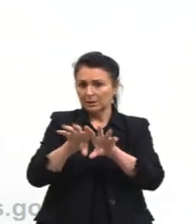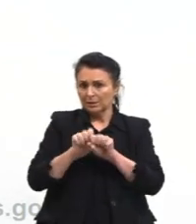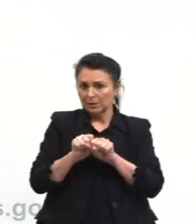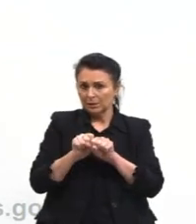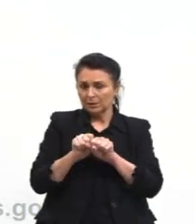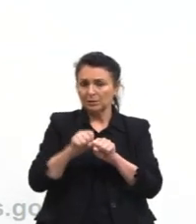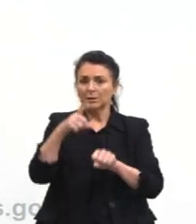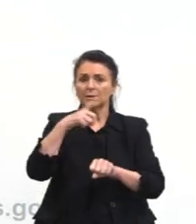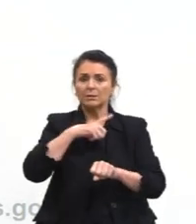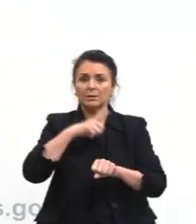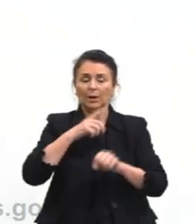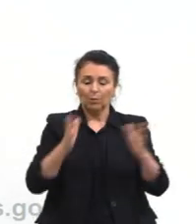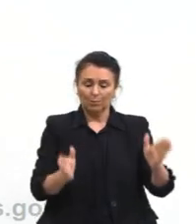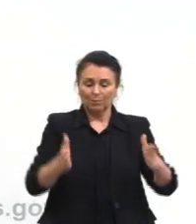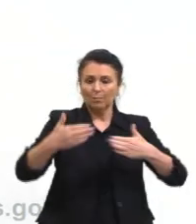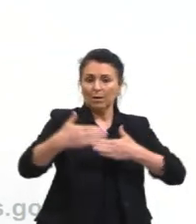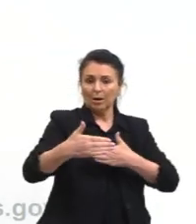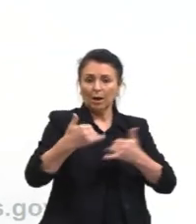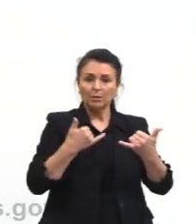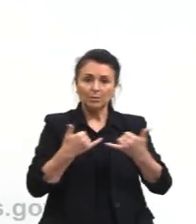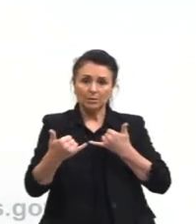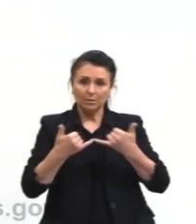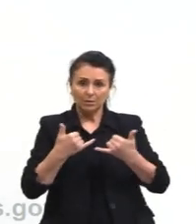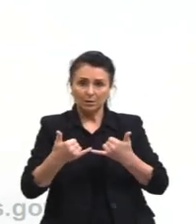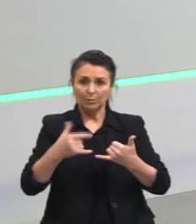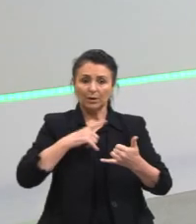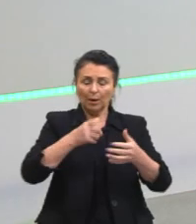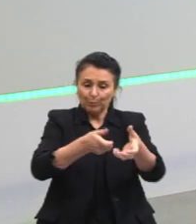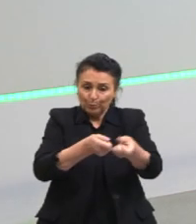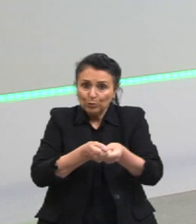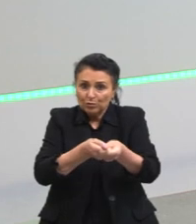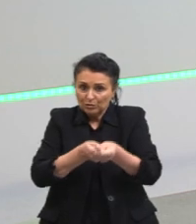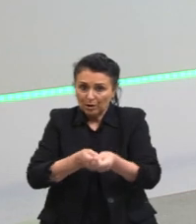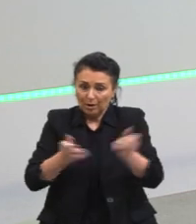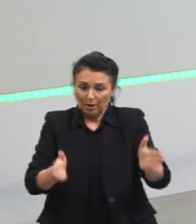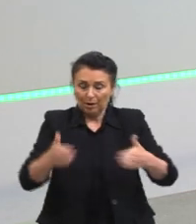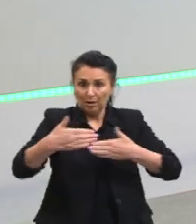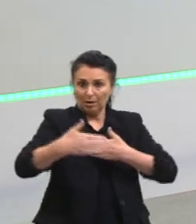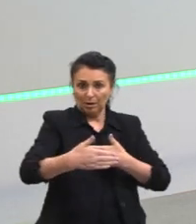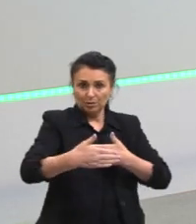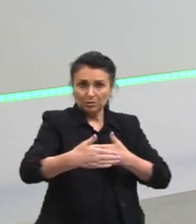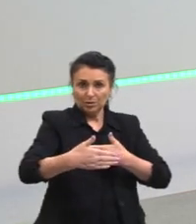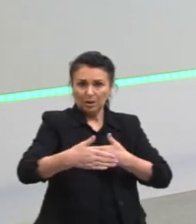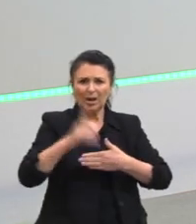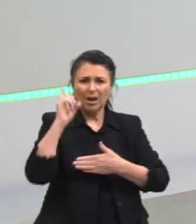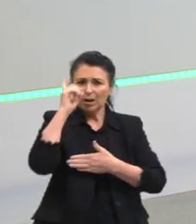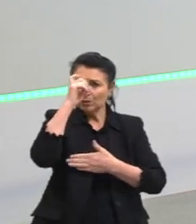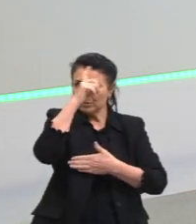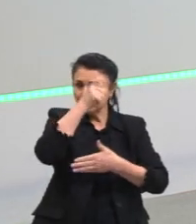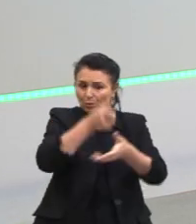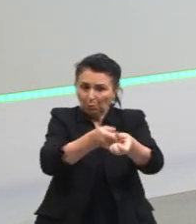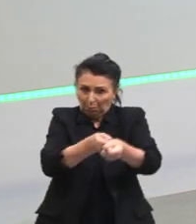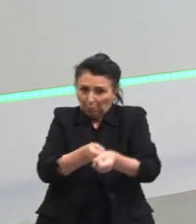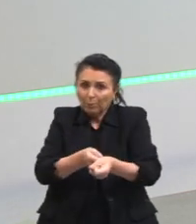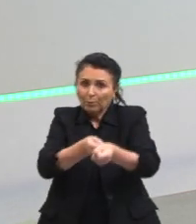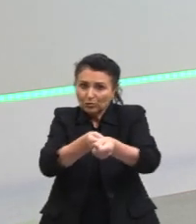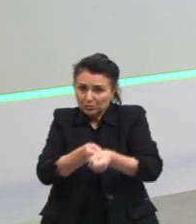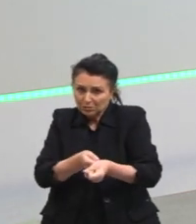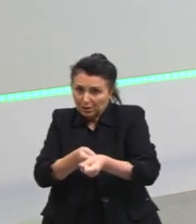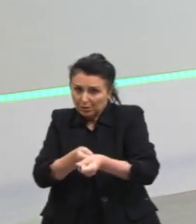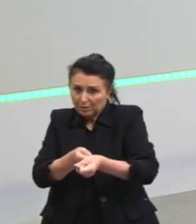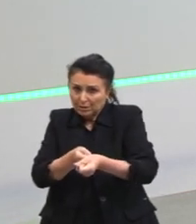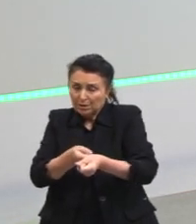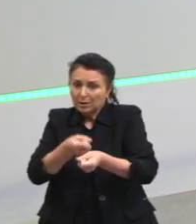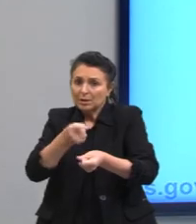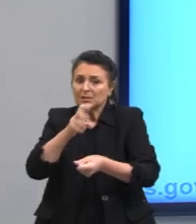Então, se a gente tem uma caixa, né? Por exemplo, e a gente quer puxar essa caixa. Vai ser mais difícil puxar uma